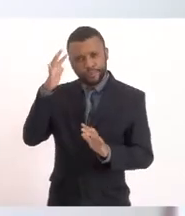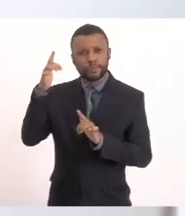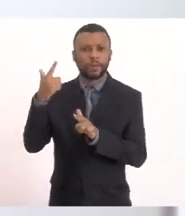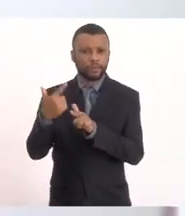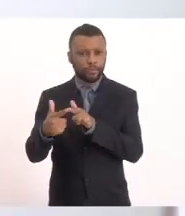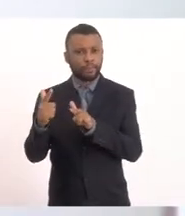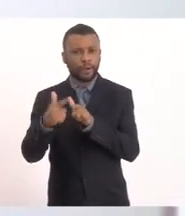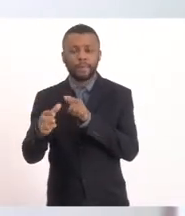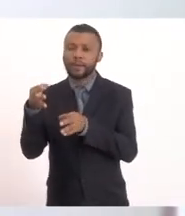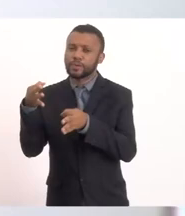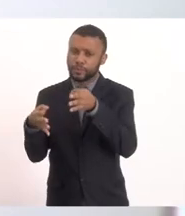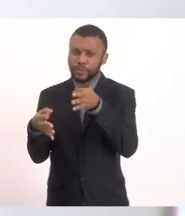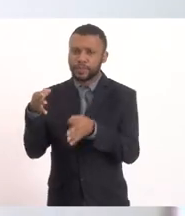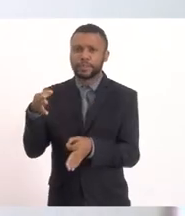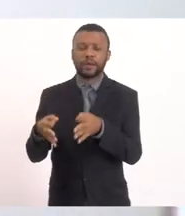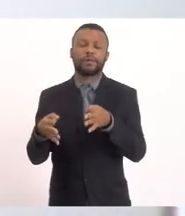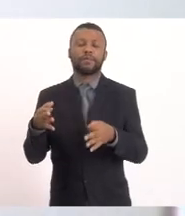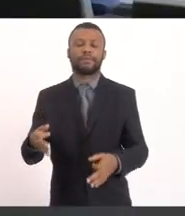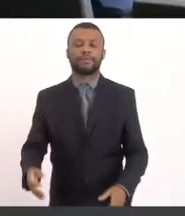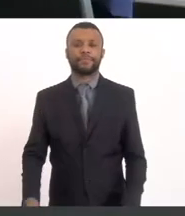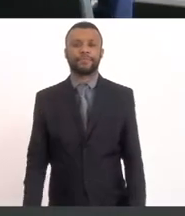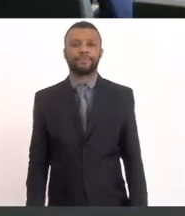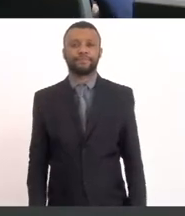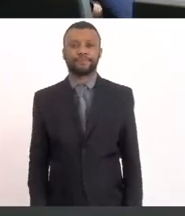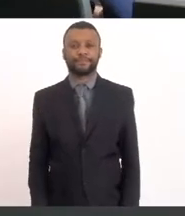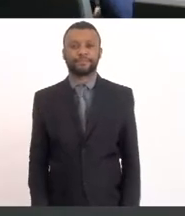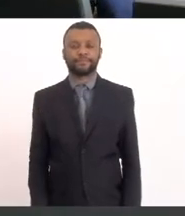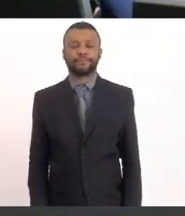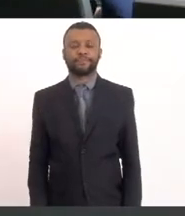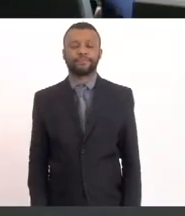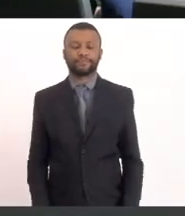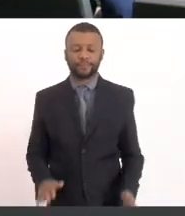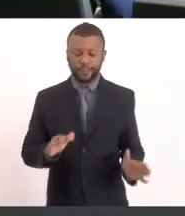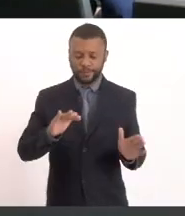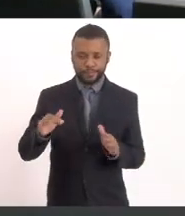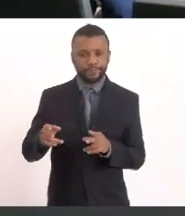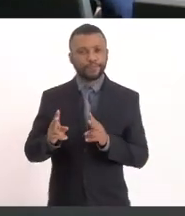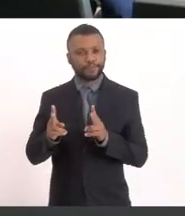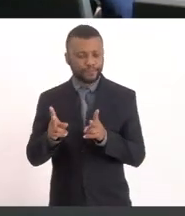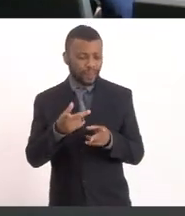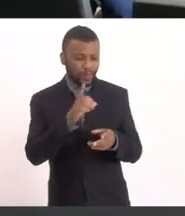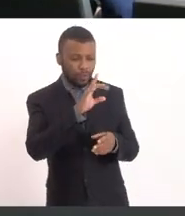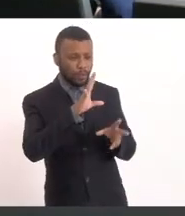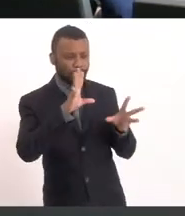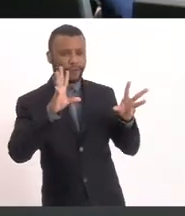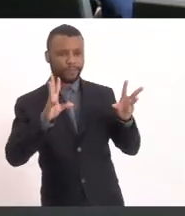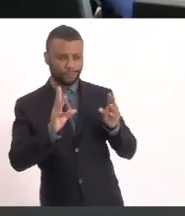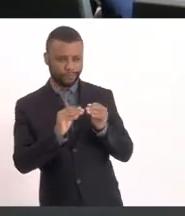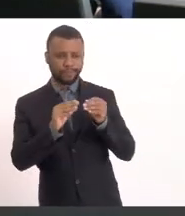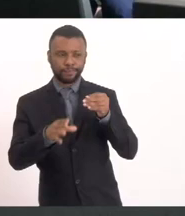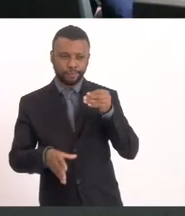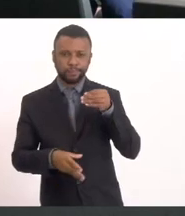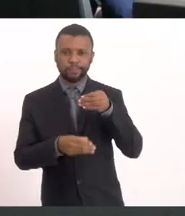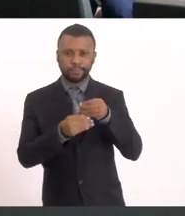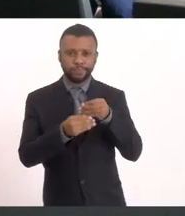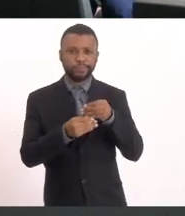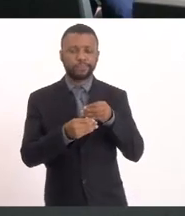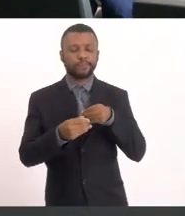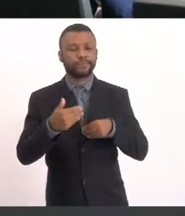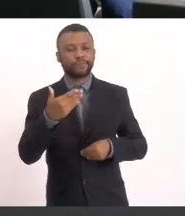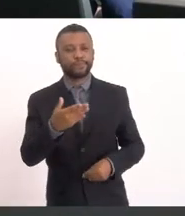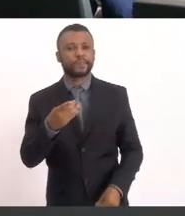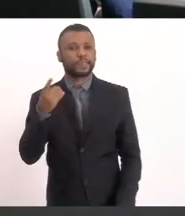judicial Ali Dando prosseguimento Vamos Eu acho que só Para concluir O deputado